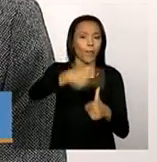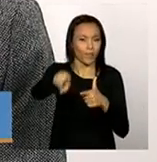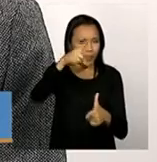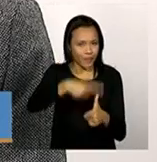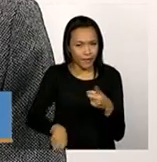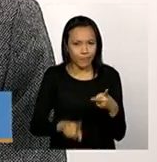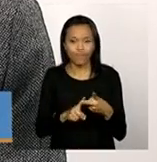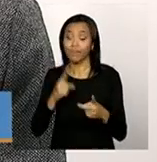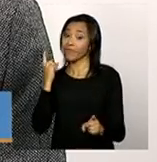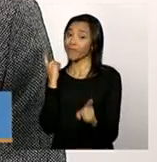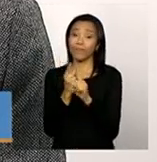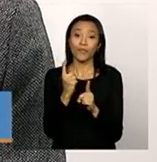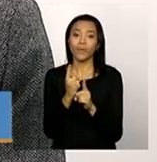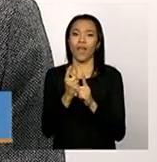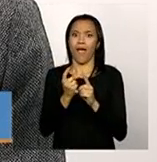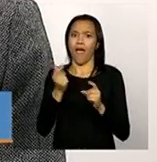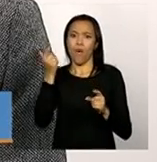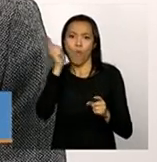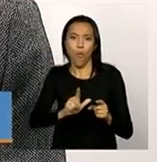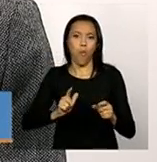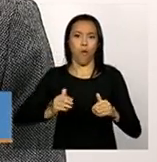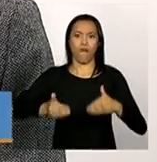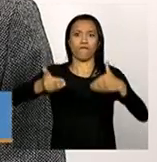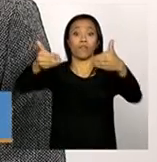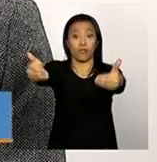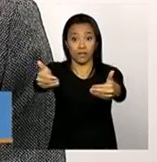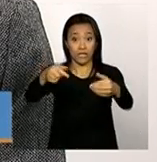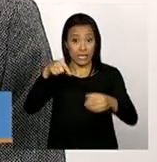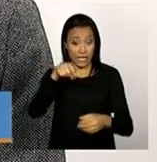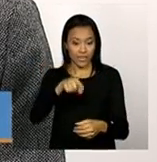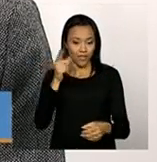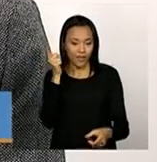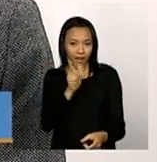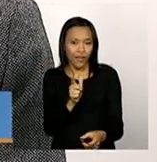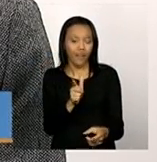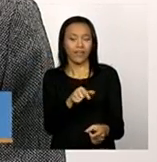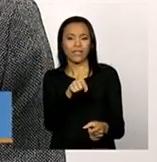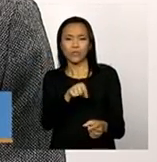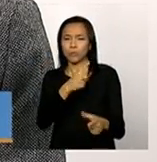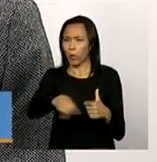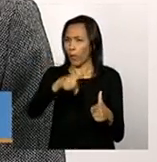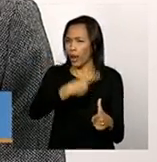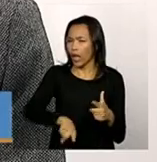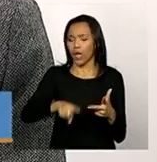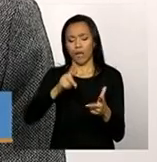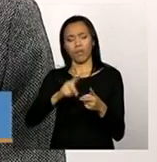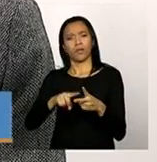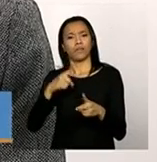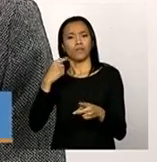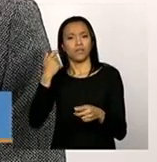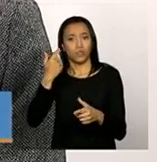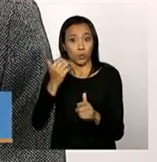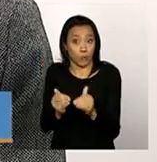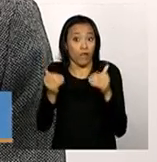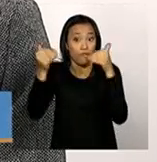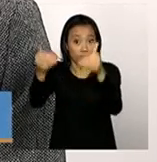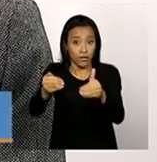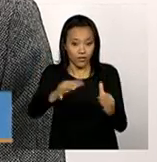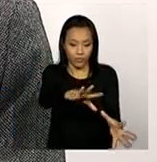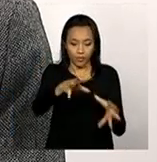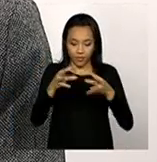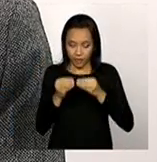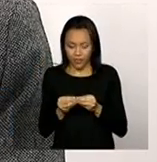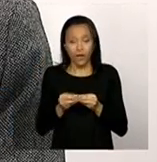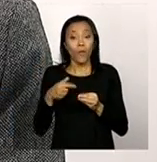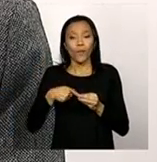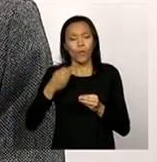avanços e, a partir desta identificação dos problemas e dos avanços, realizar o planejamento